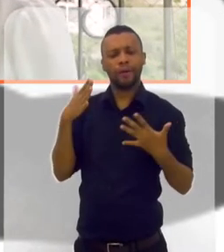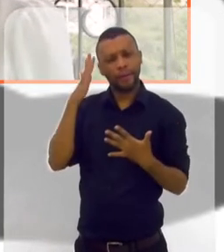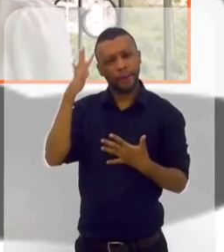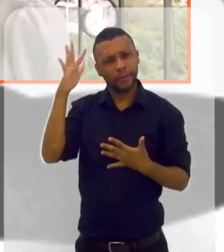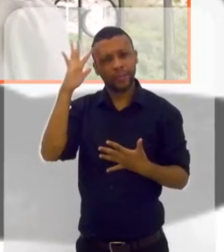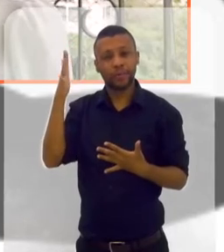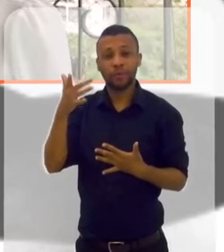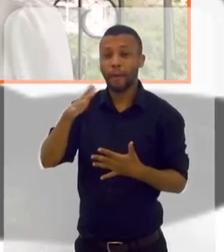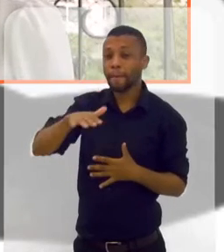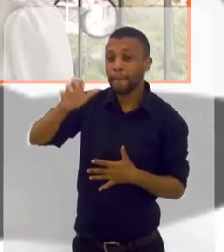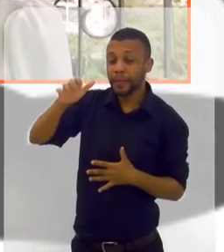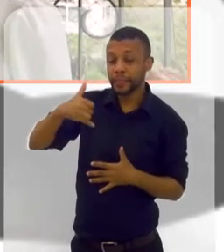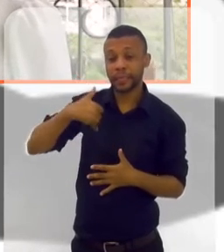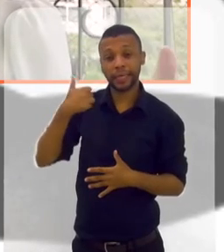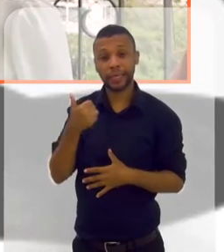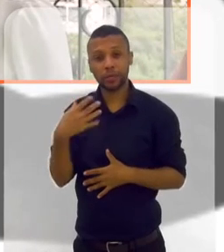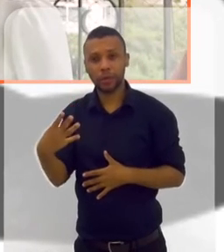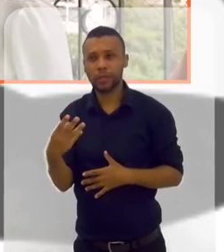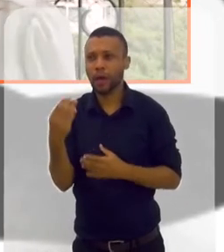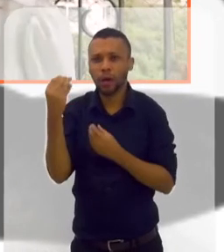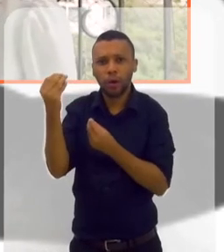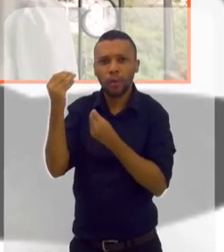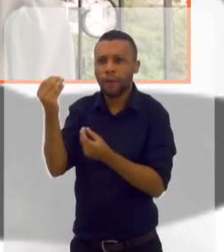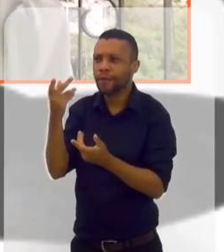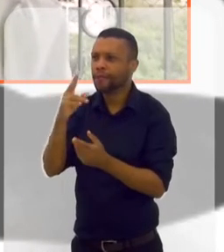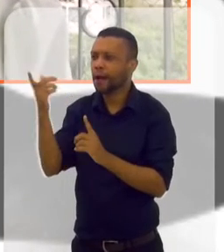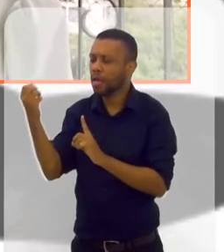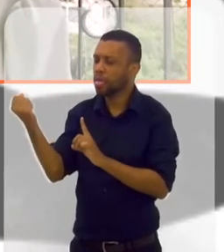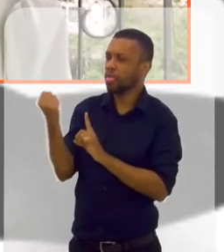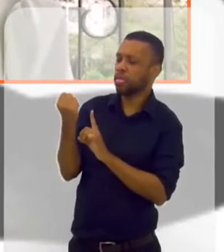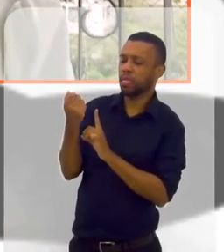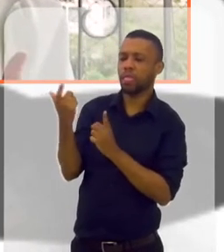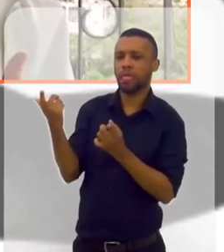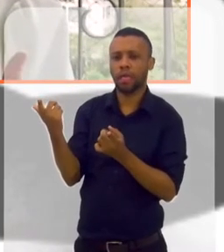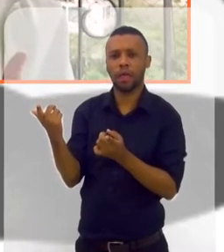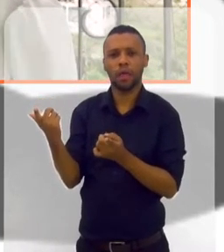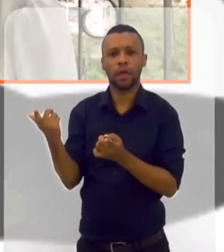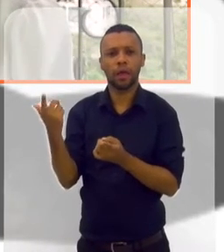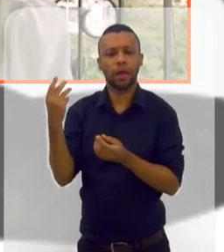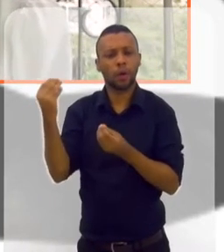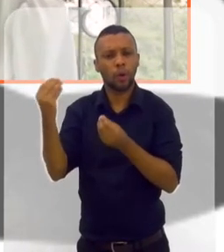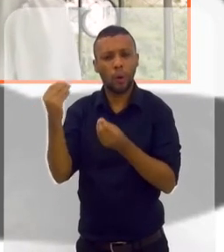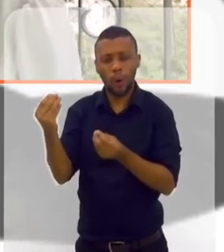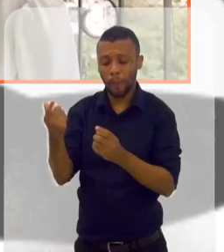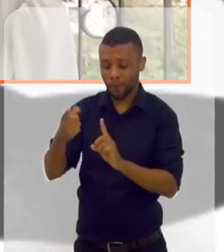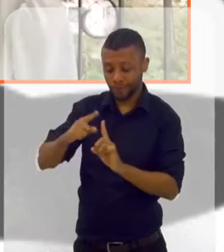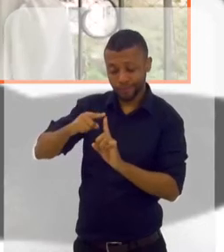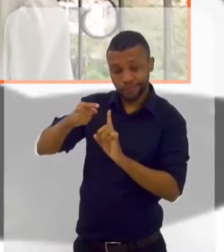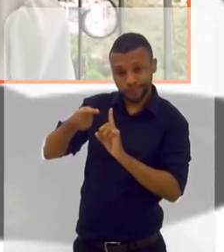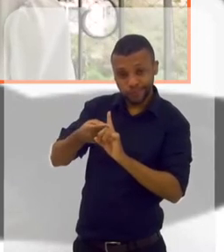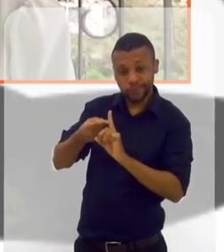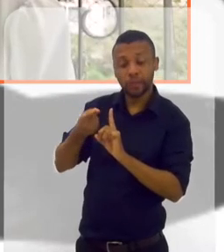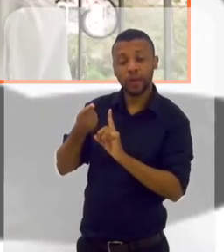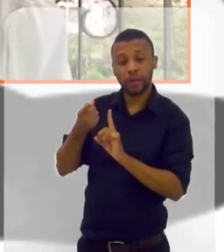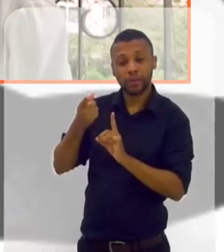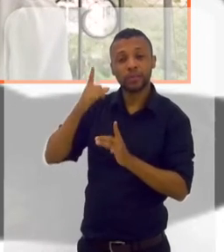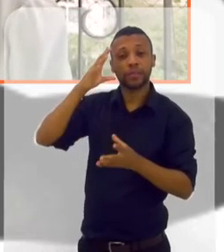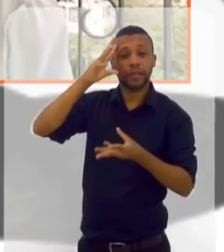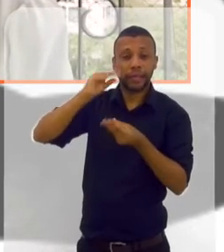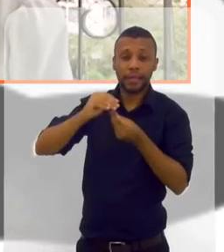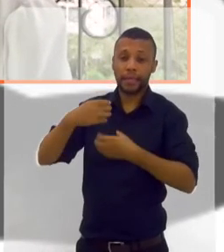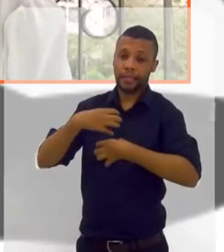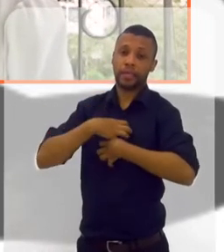uma mãe de 14 anos. Meu Deus, vai acabar com a minha vida. E a criança está sentindo isso. Eu vou acabar com vida da minha mãe. E não sabe o que está acontecendo lá fora.